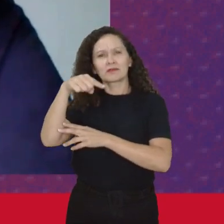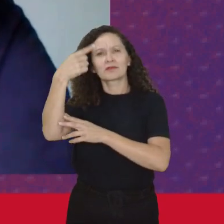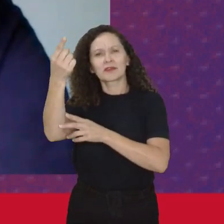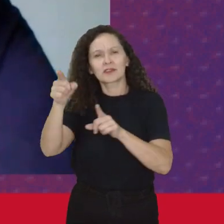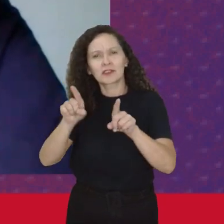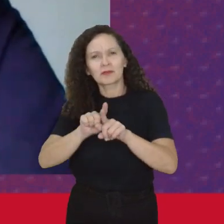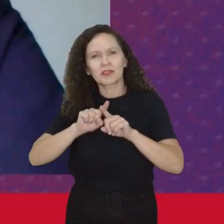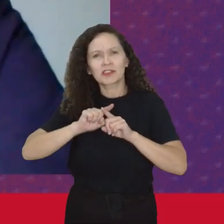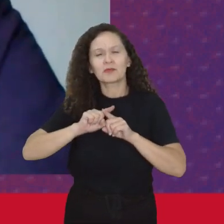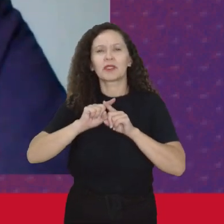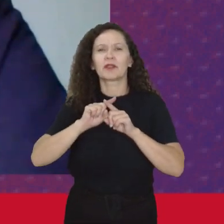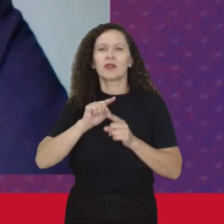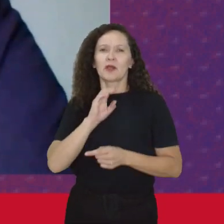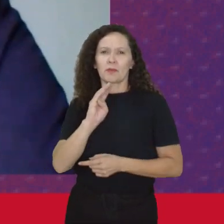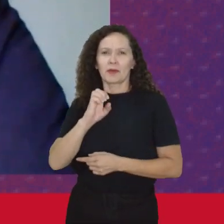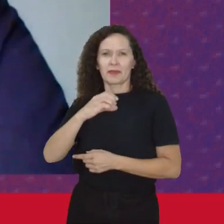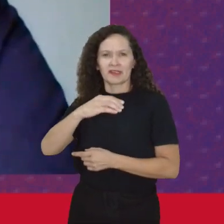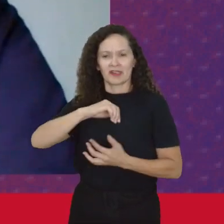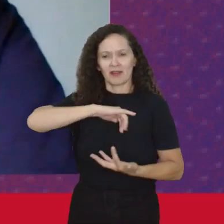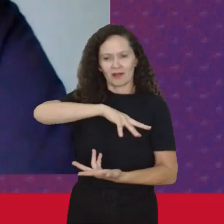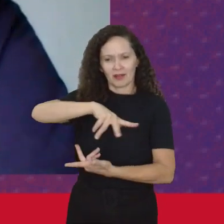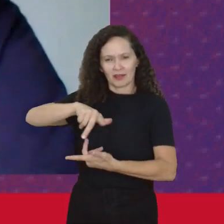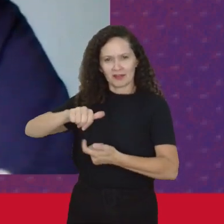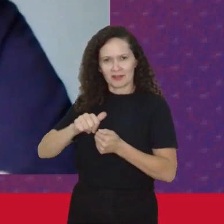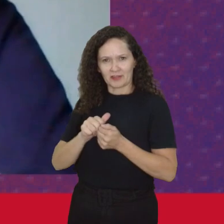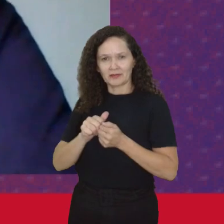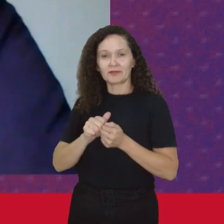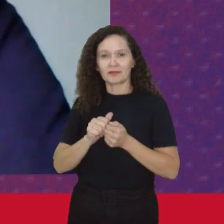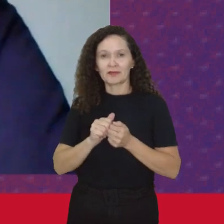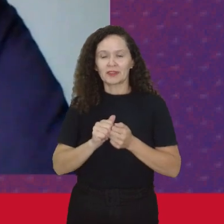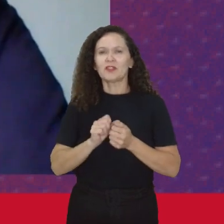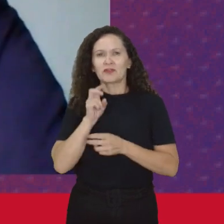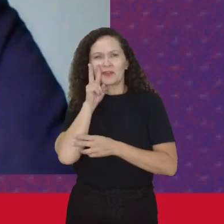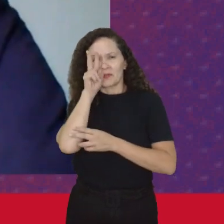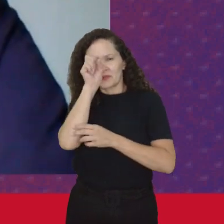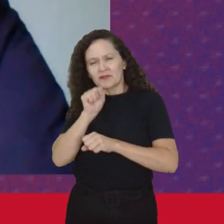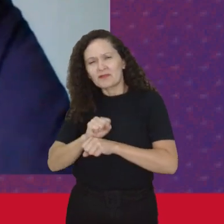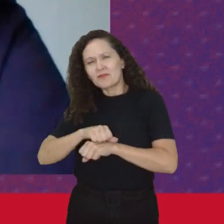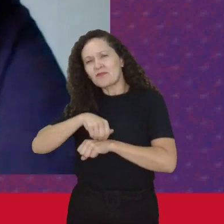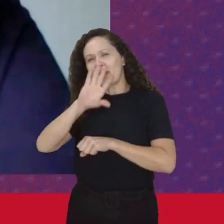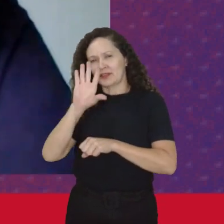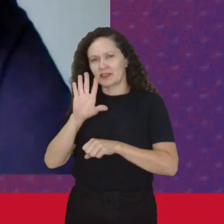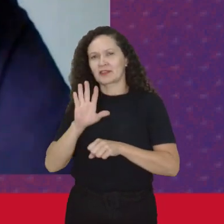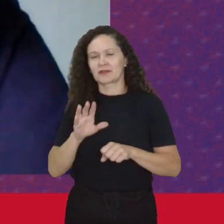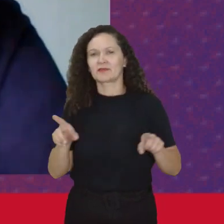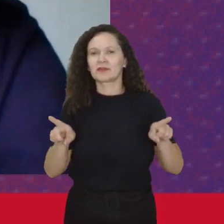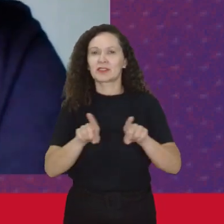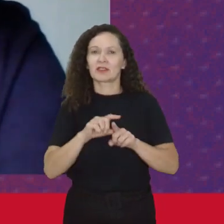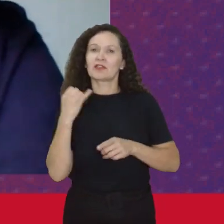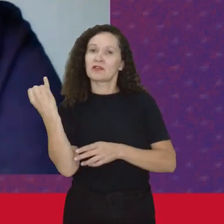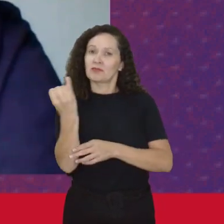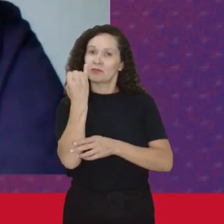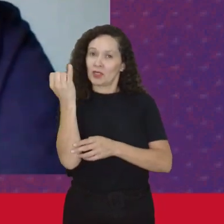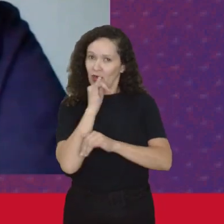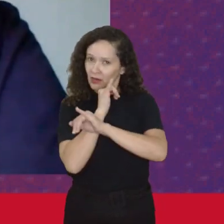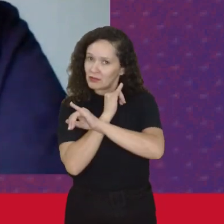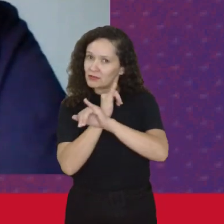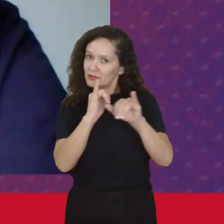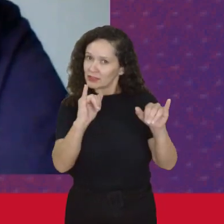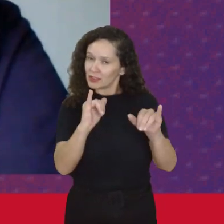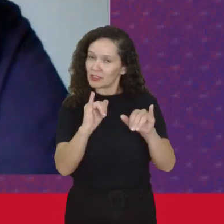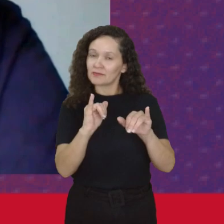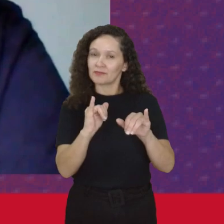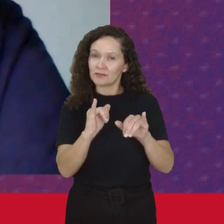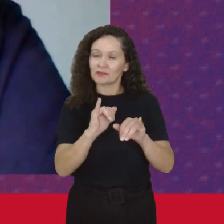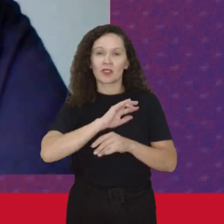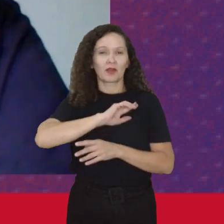terceira Internacional Isso foi Muito mais forte Inclusive Acho que é muito Importante A gente dizer Para além